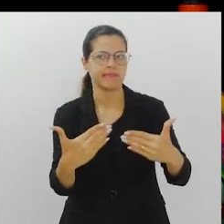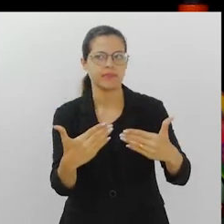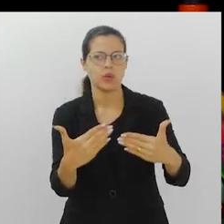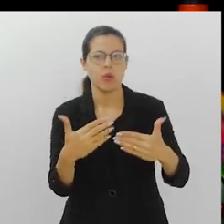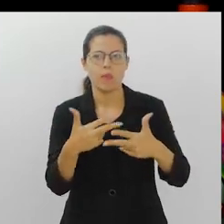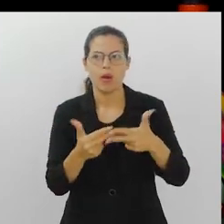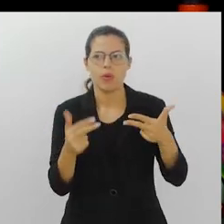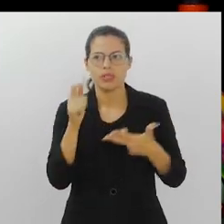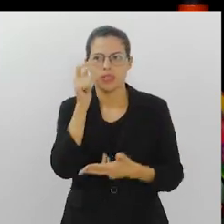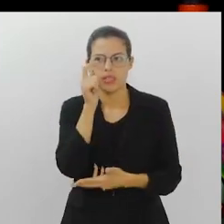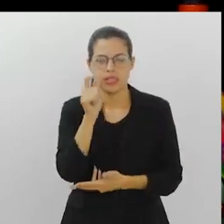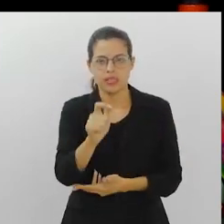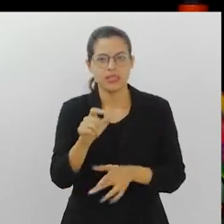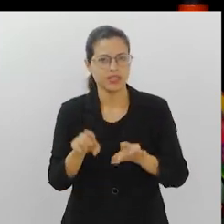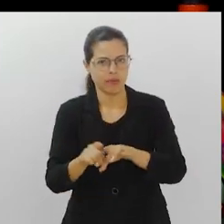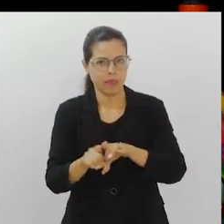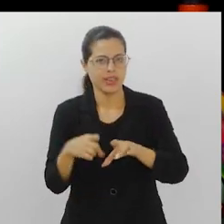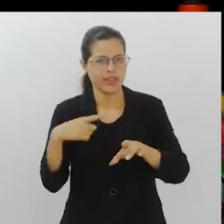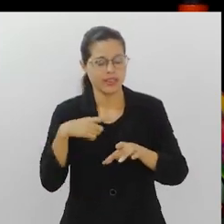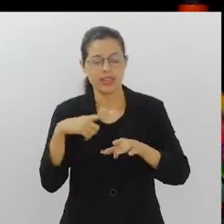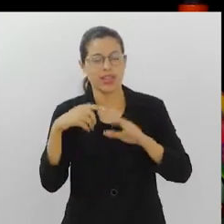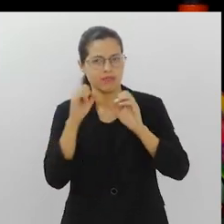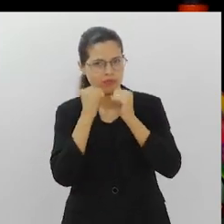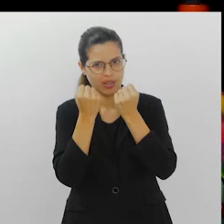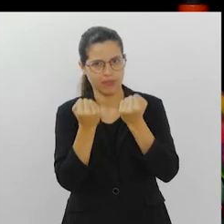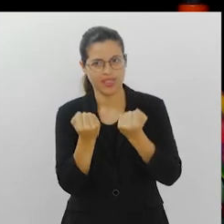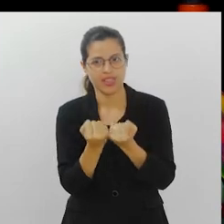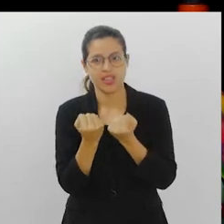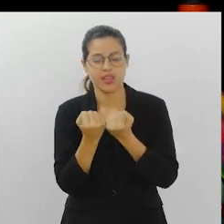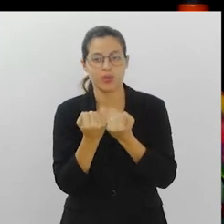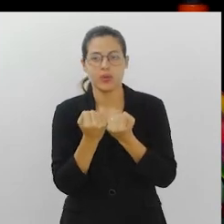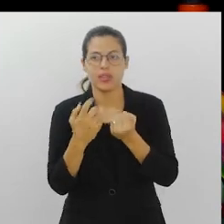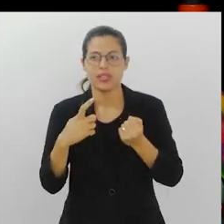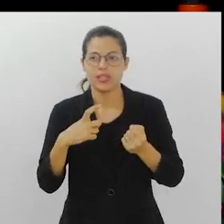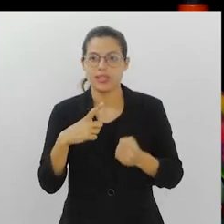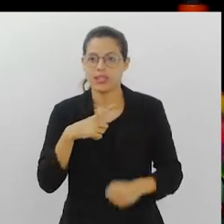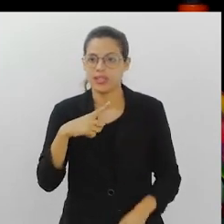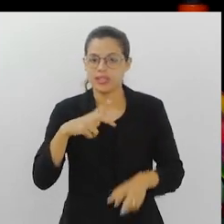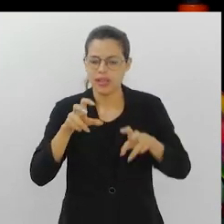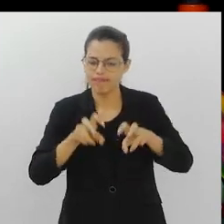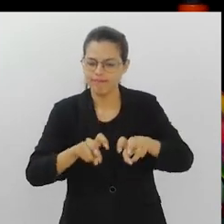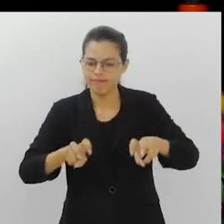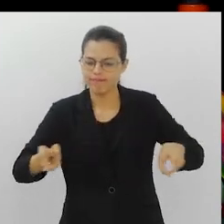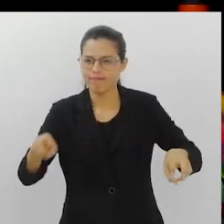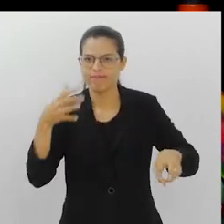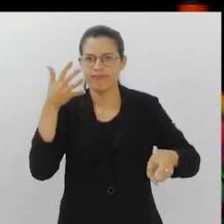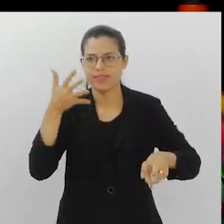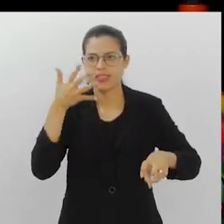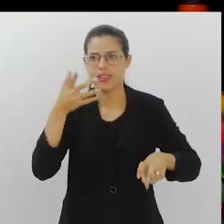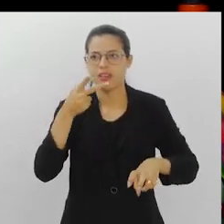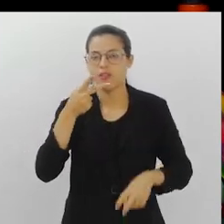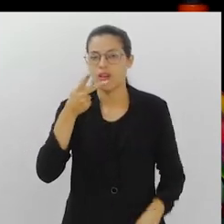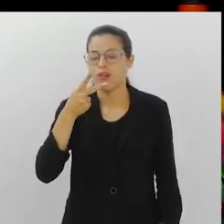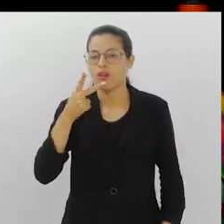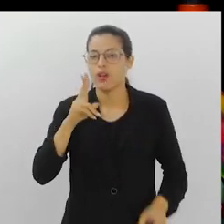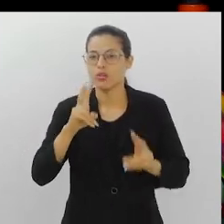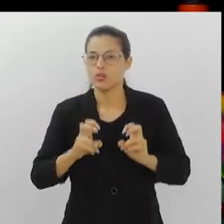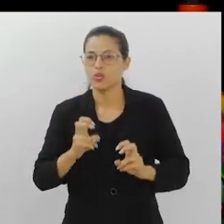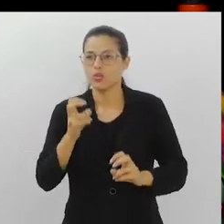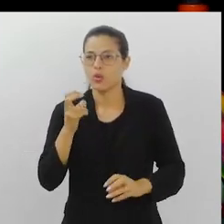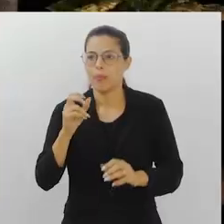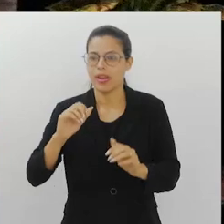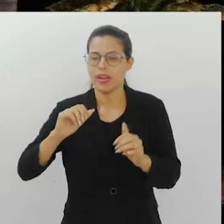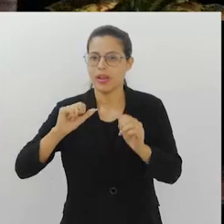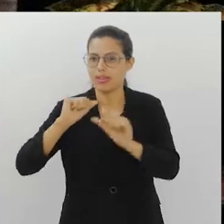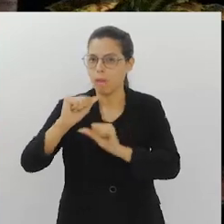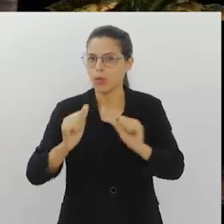bastante interessantes que vai acontecer também nessa jornada é que a gente vai estar com uma mesa que vai falar especificamente sobre transição energética.